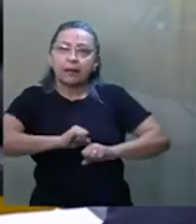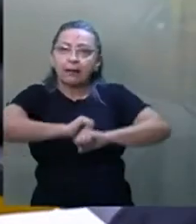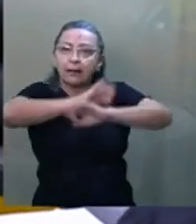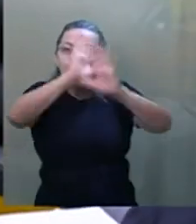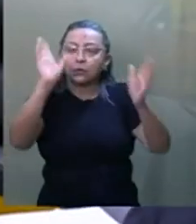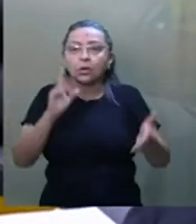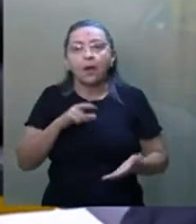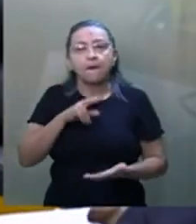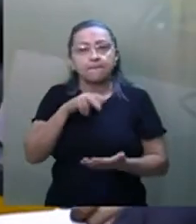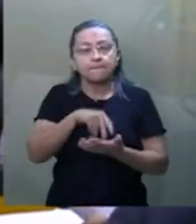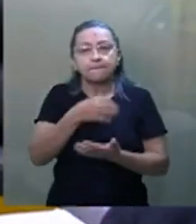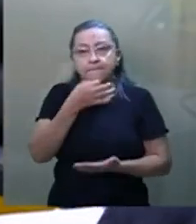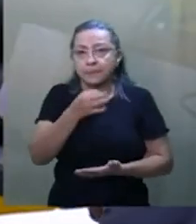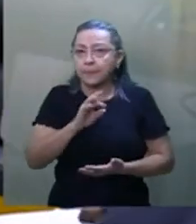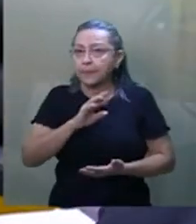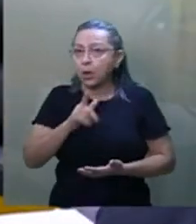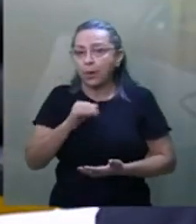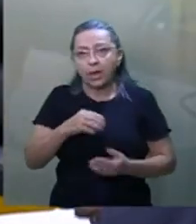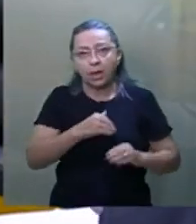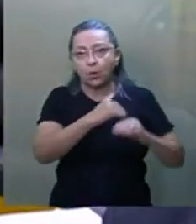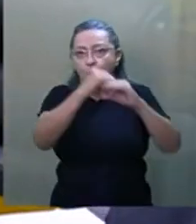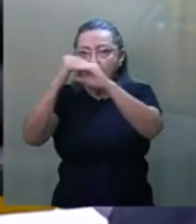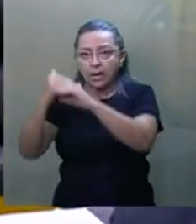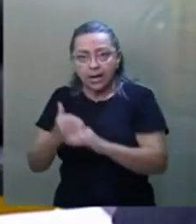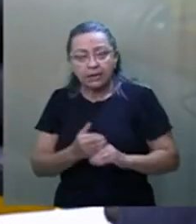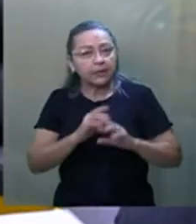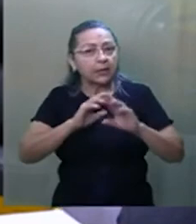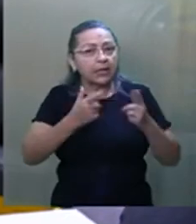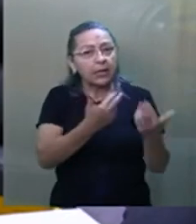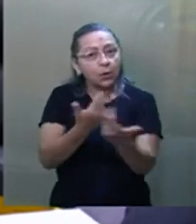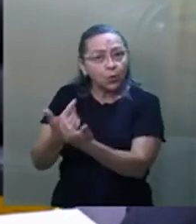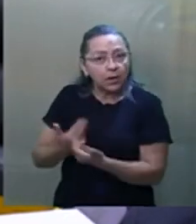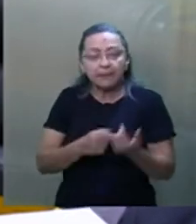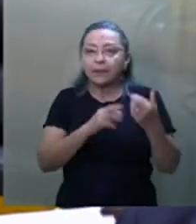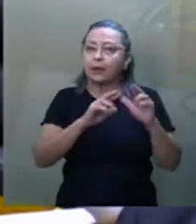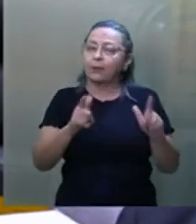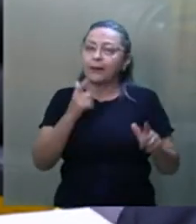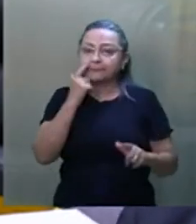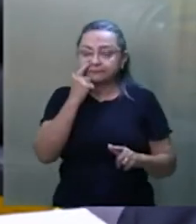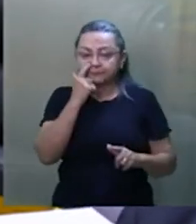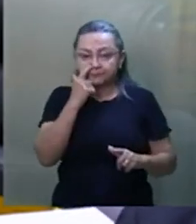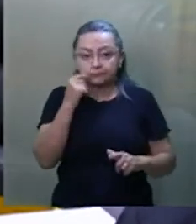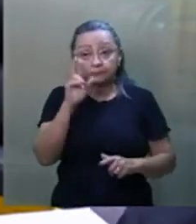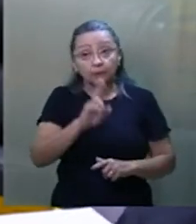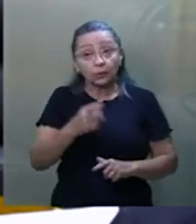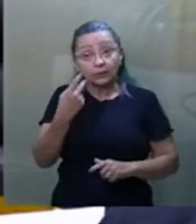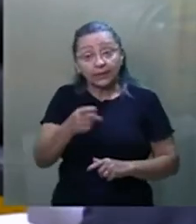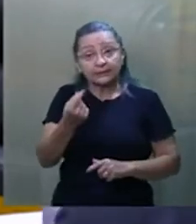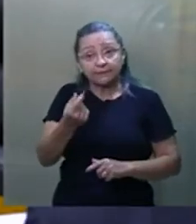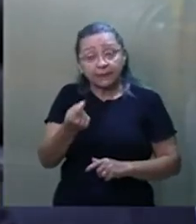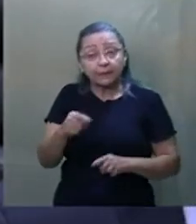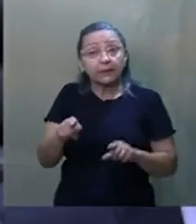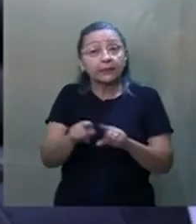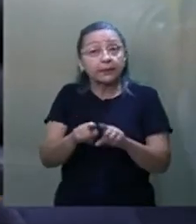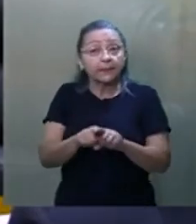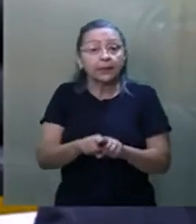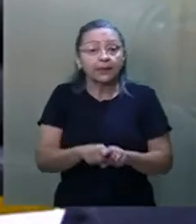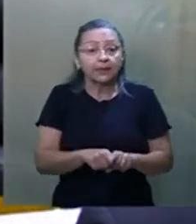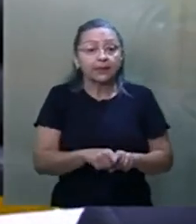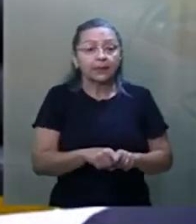que o posicionamento, não há um posicionamento unânime do Congresso Nacional em relação a essa prática, em relação ao uso dessa verba. E, inclusive,